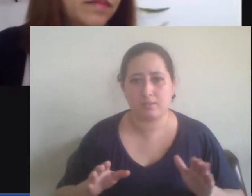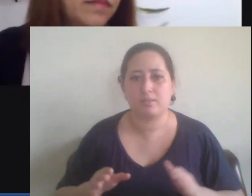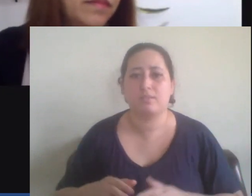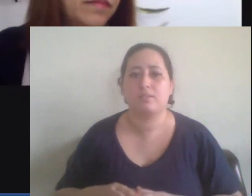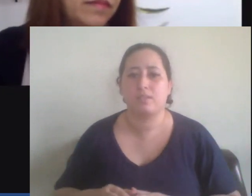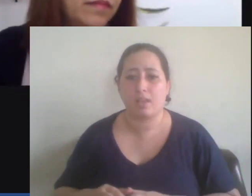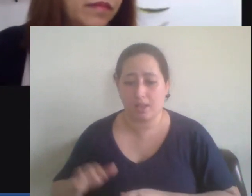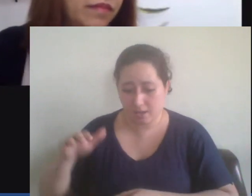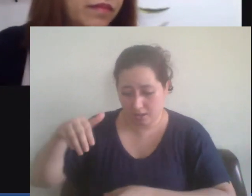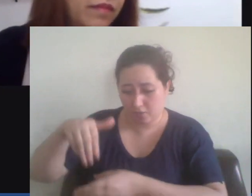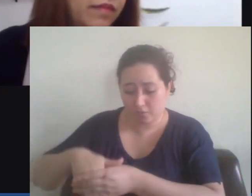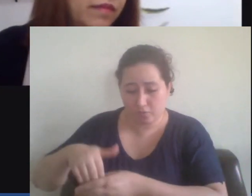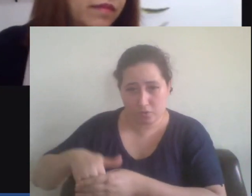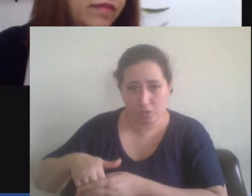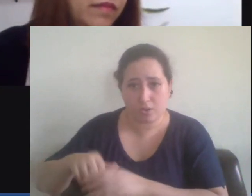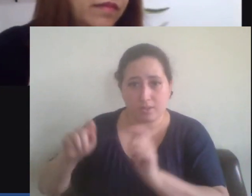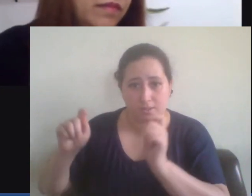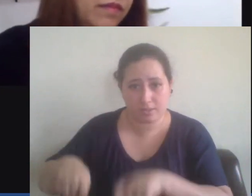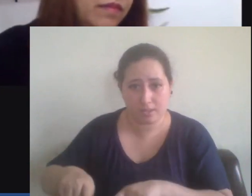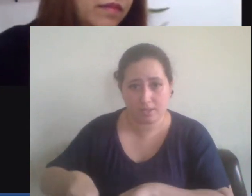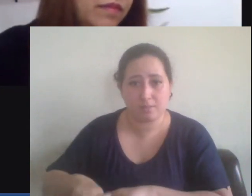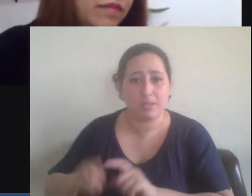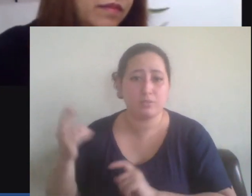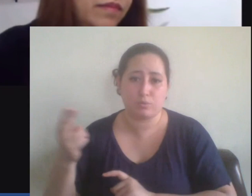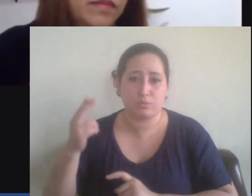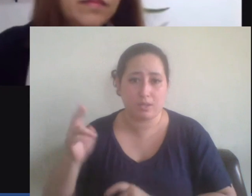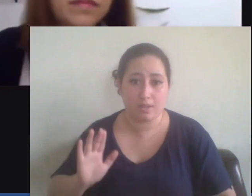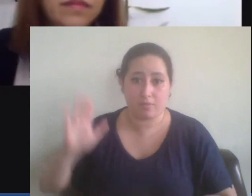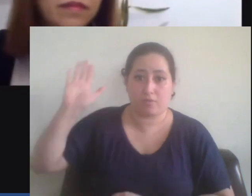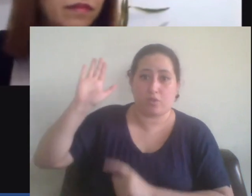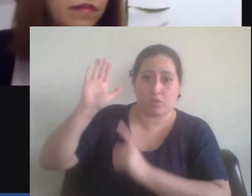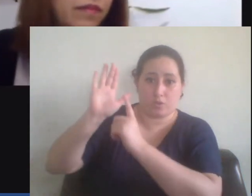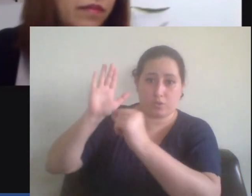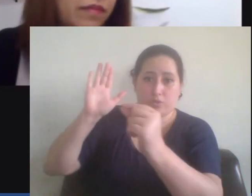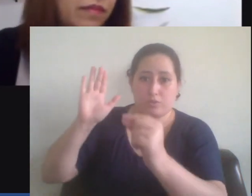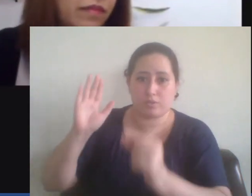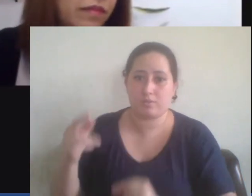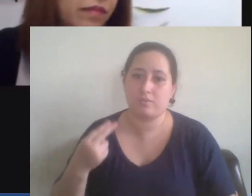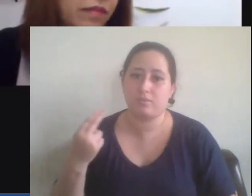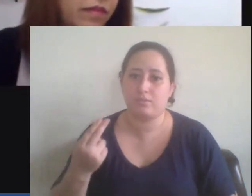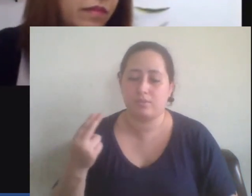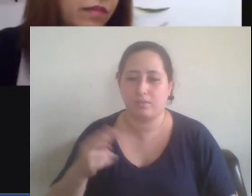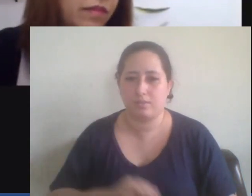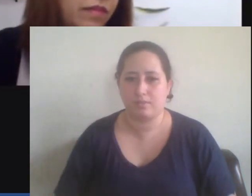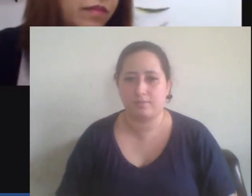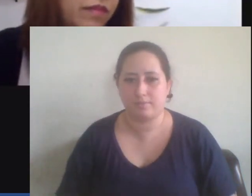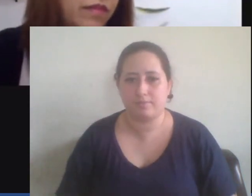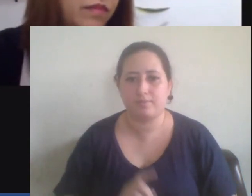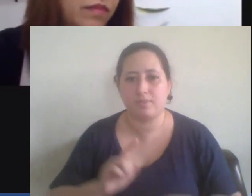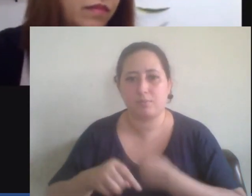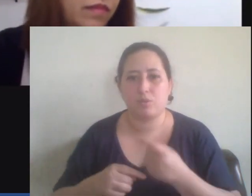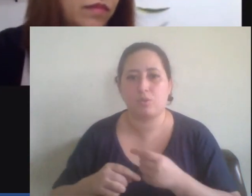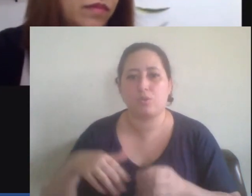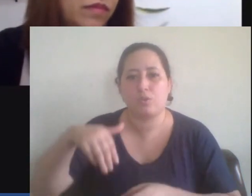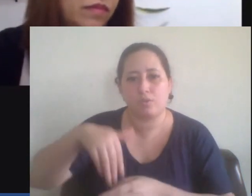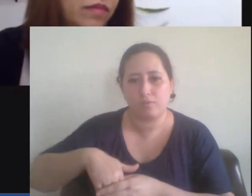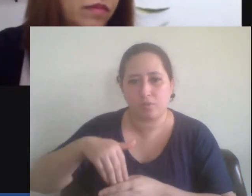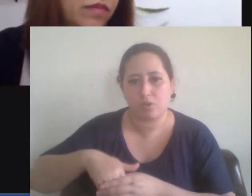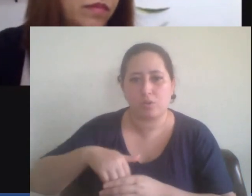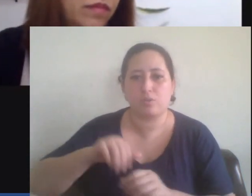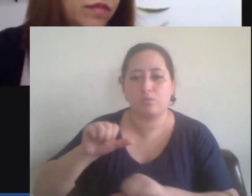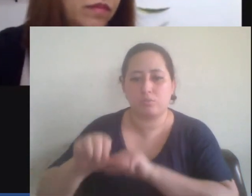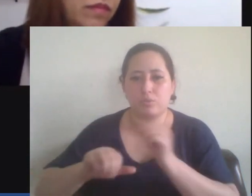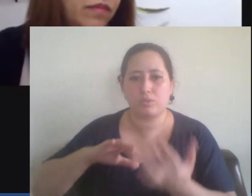votar mas não ser eleito até que o voto se transformasse em voto universal